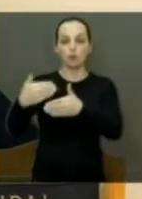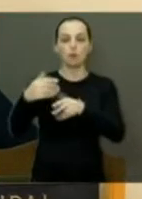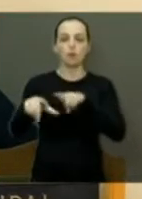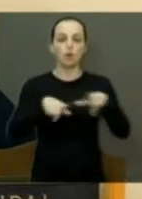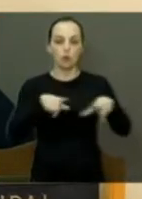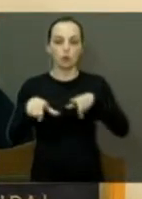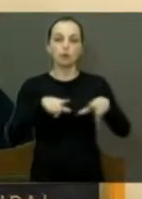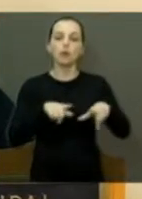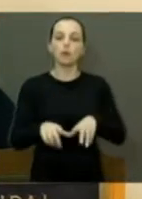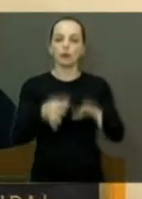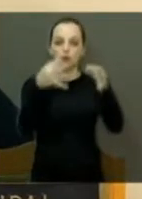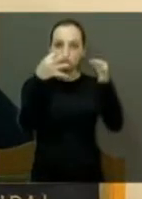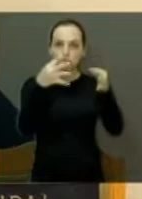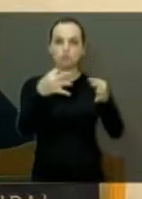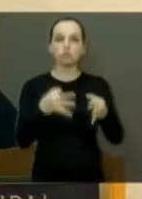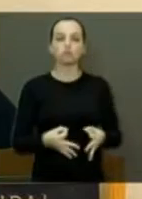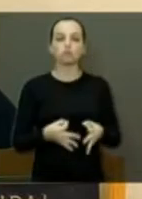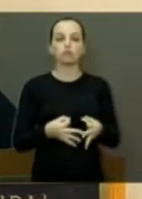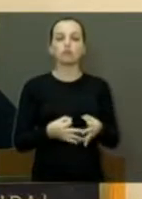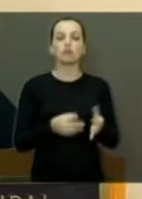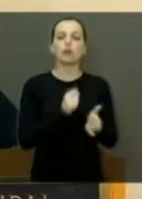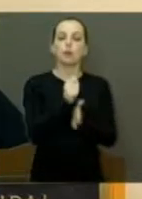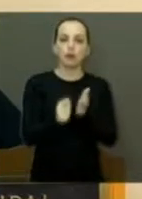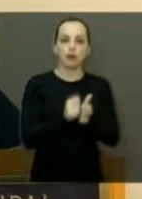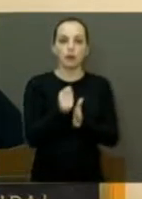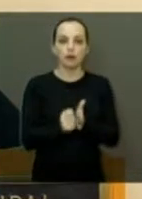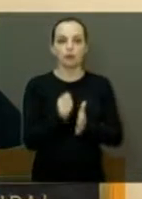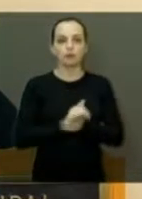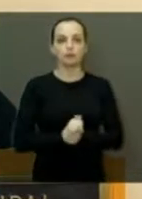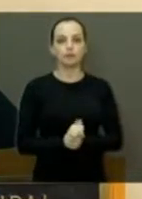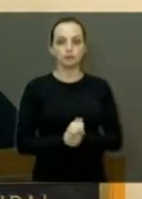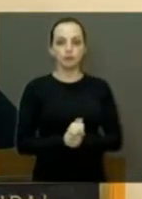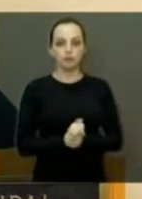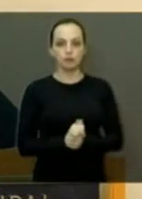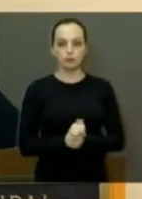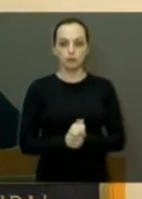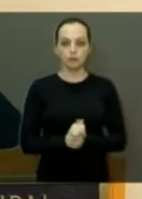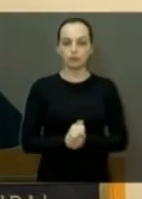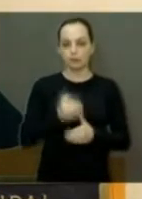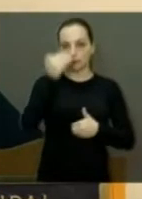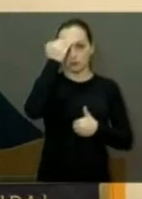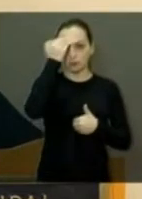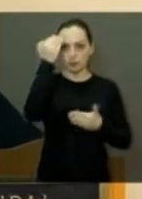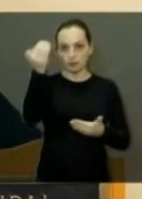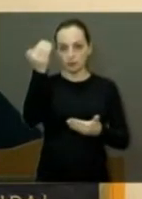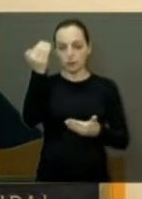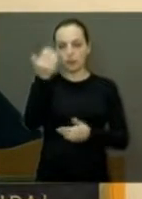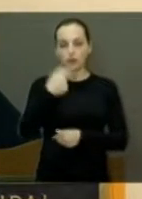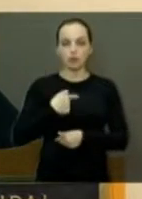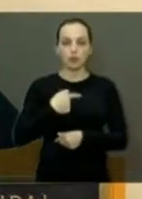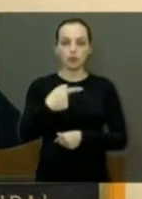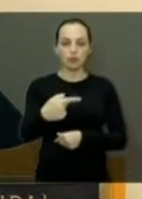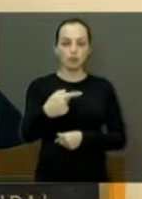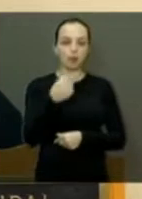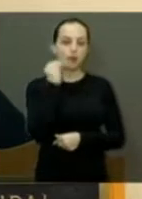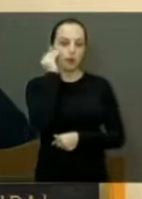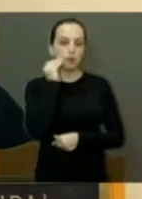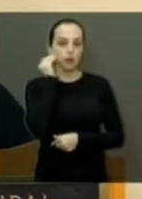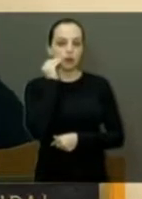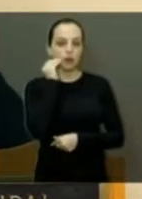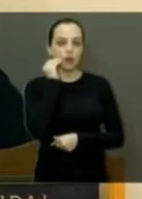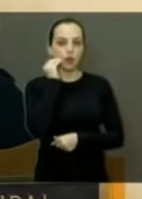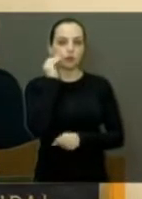um trabalho excepcional. Quero comentar e agradecer que, nesta semana, eu tive a oportunidade de